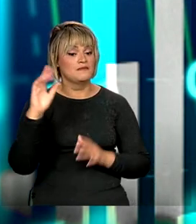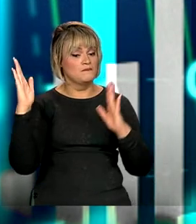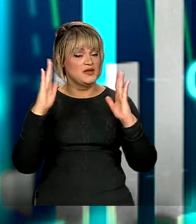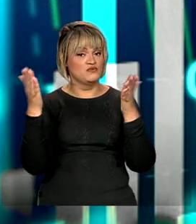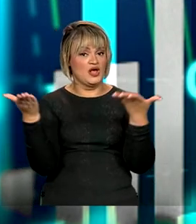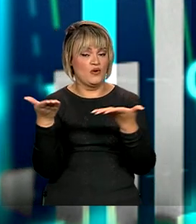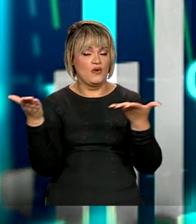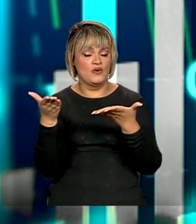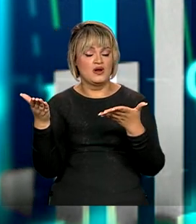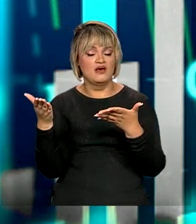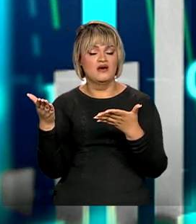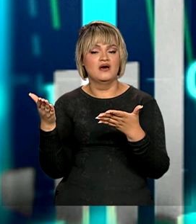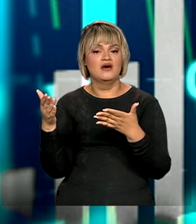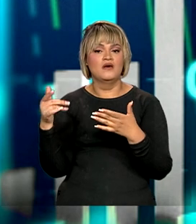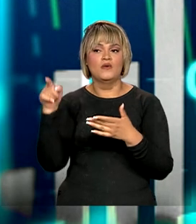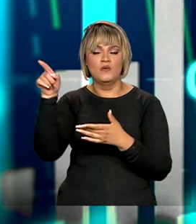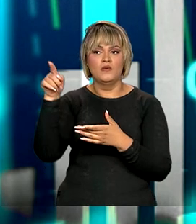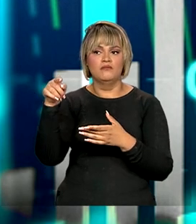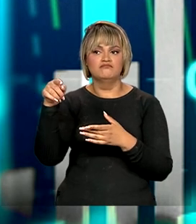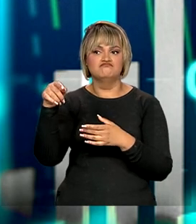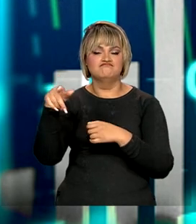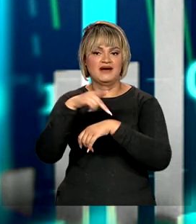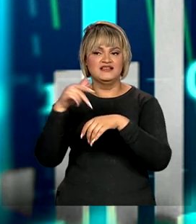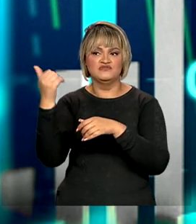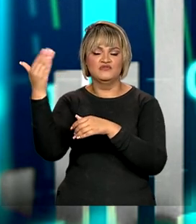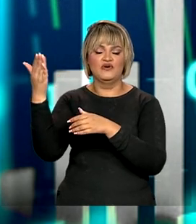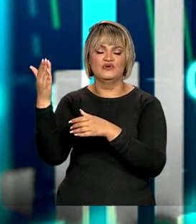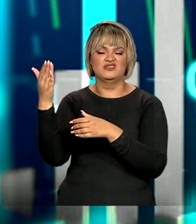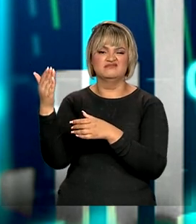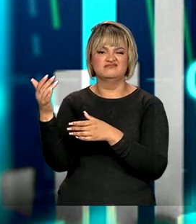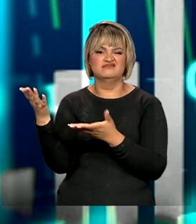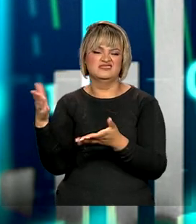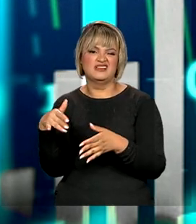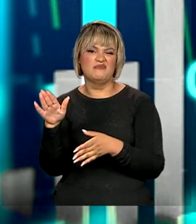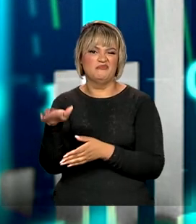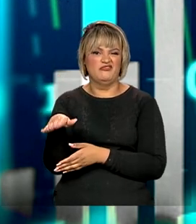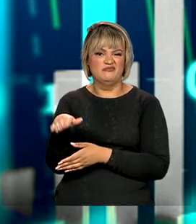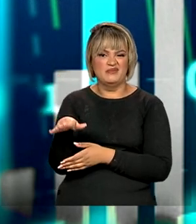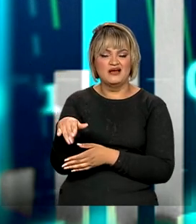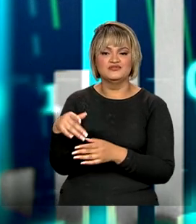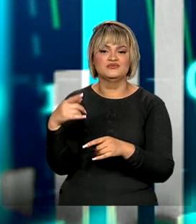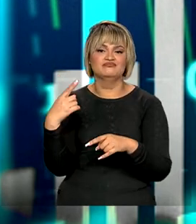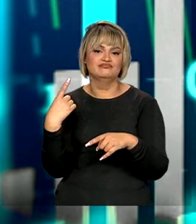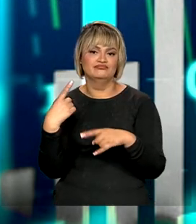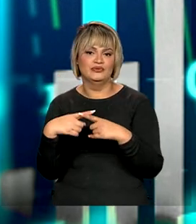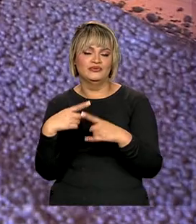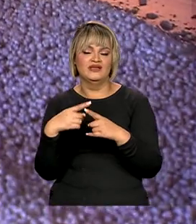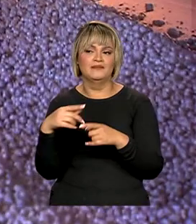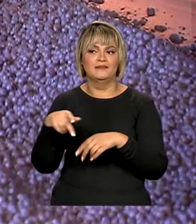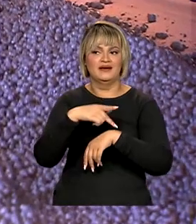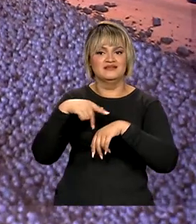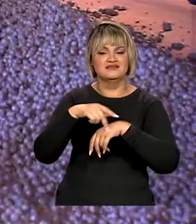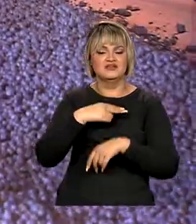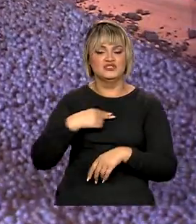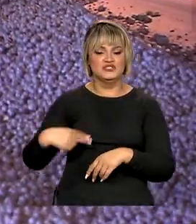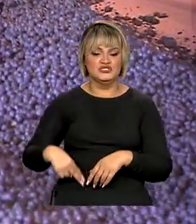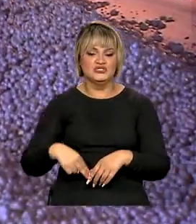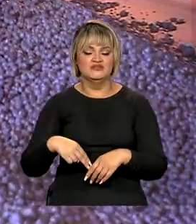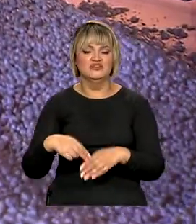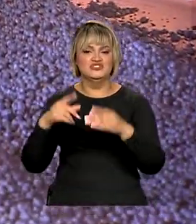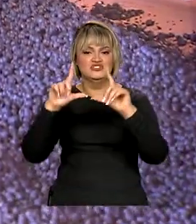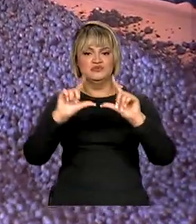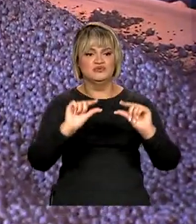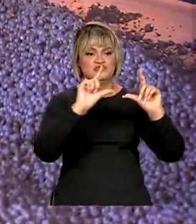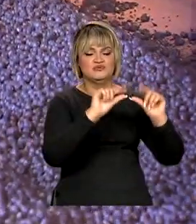momento, o mercado internacional está um pouco desfavorável para as nossas commodities, em função do desaquecimento da China, que derrubou um pouco